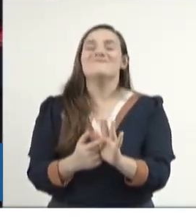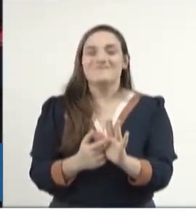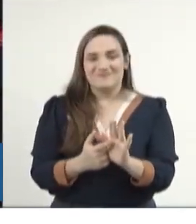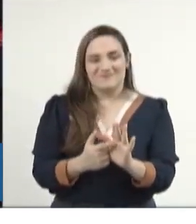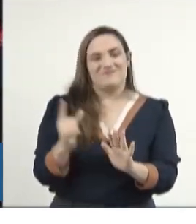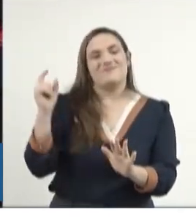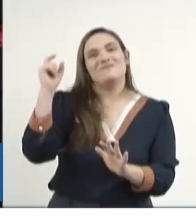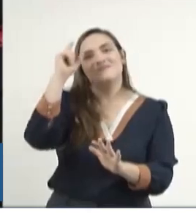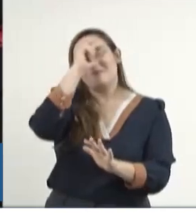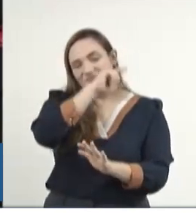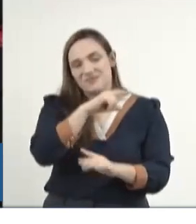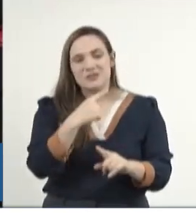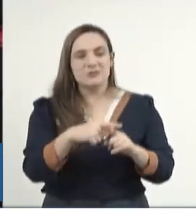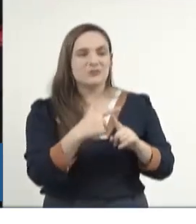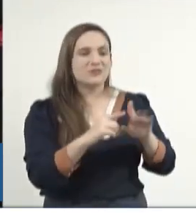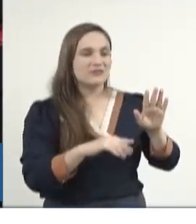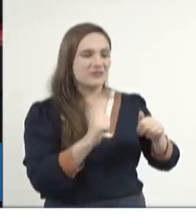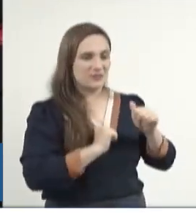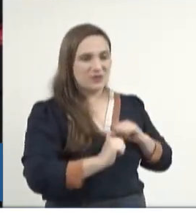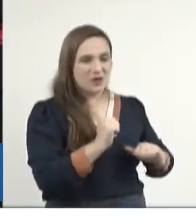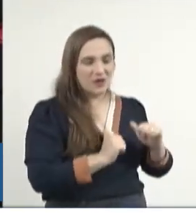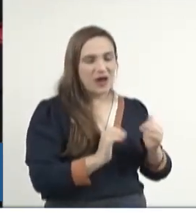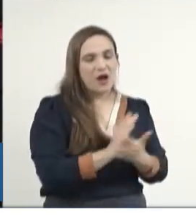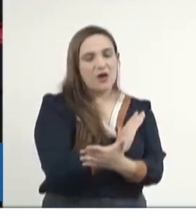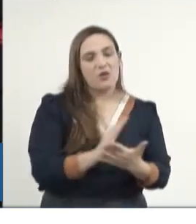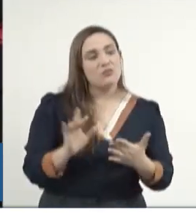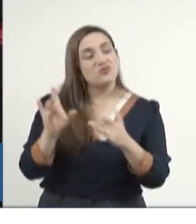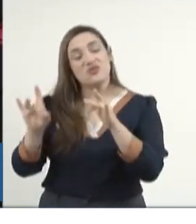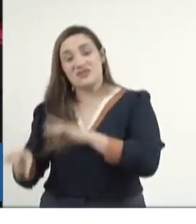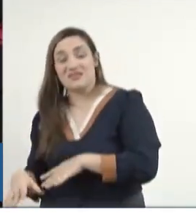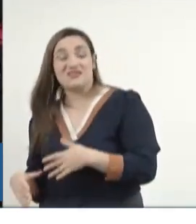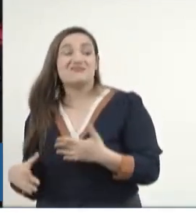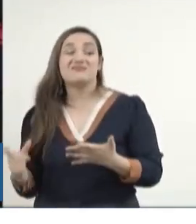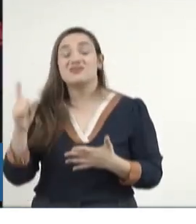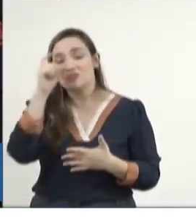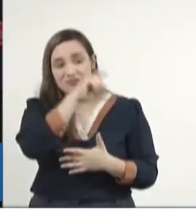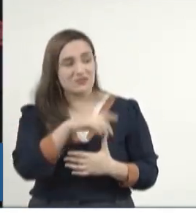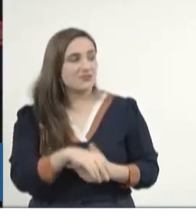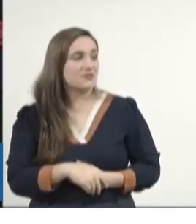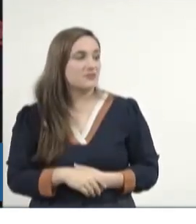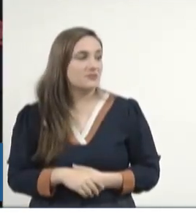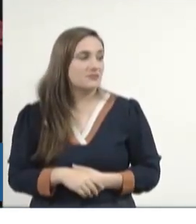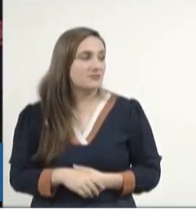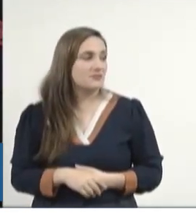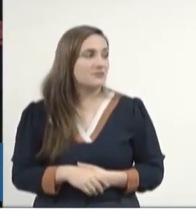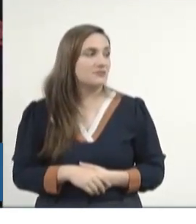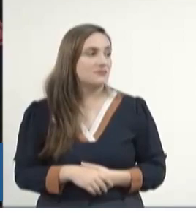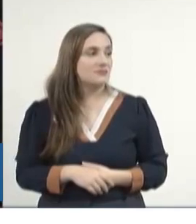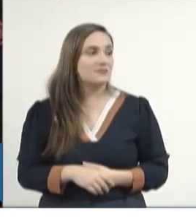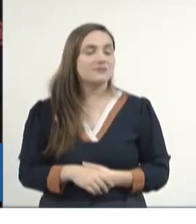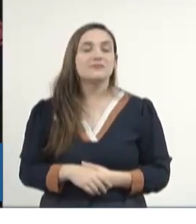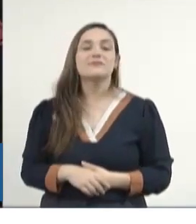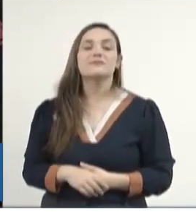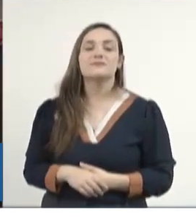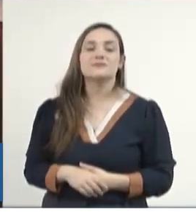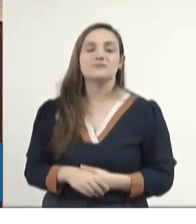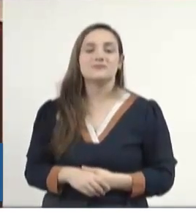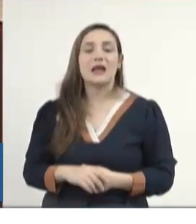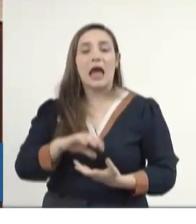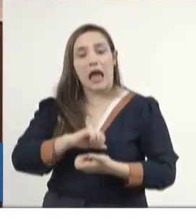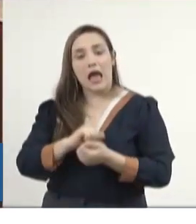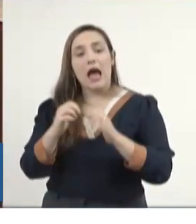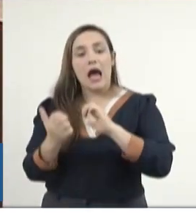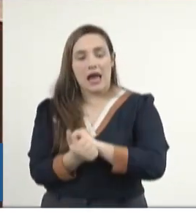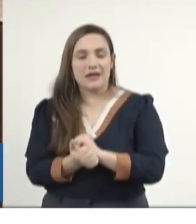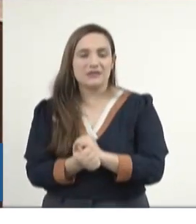porque hoje falta um ator, amanhã um desiste, não sei o quê. E é difícil. O teatro e as artes plásticas, o